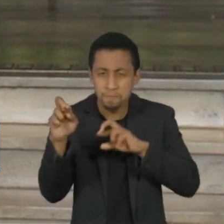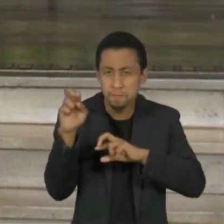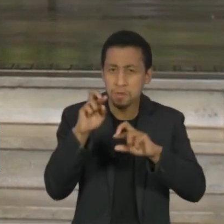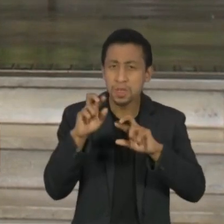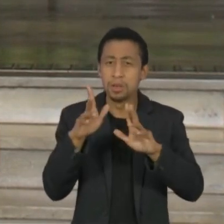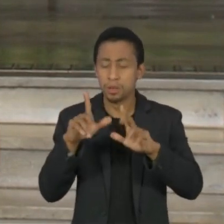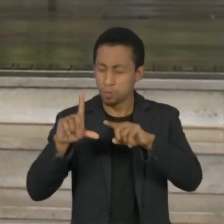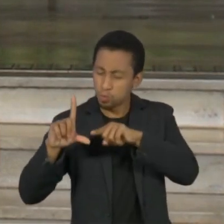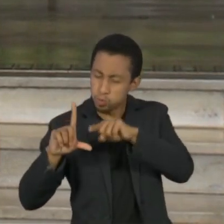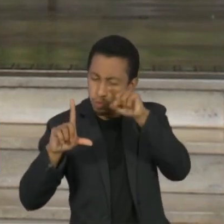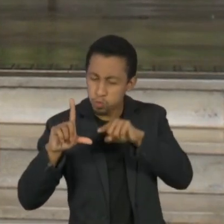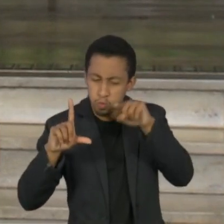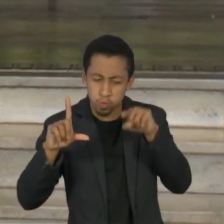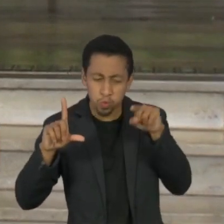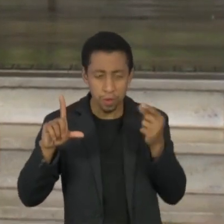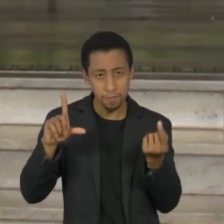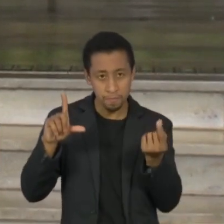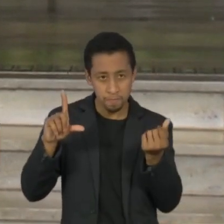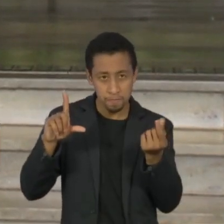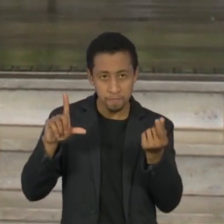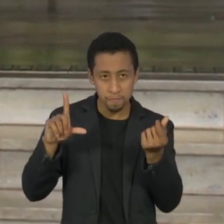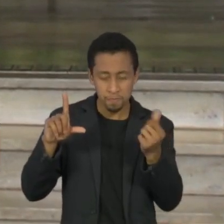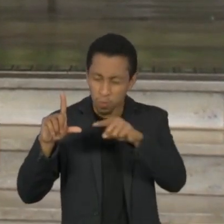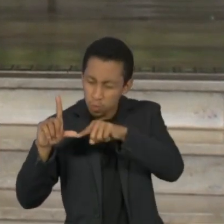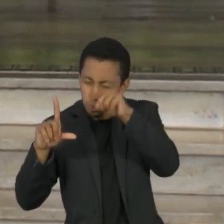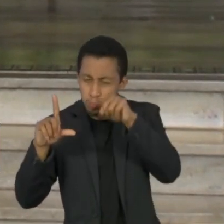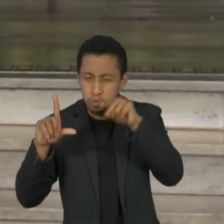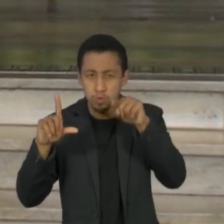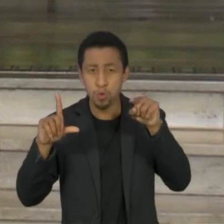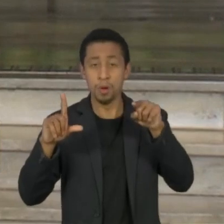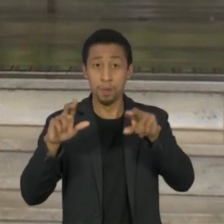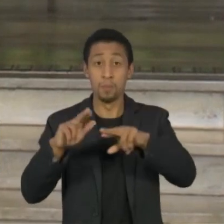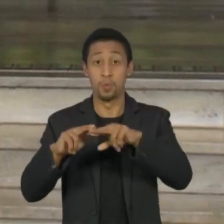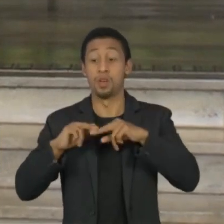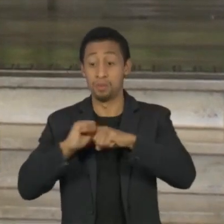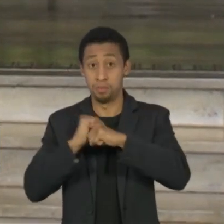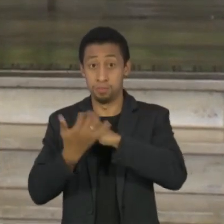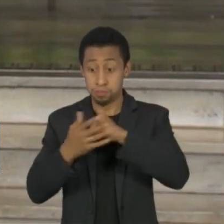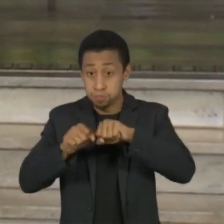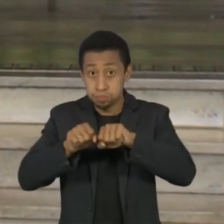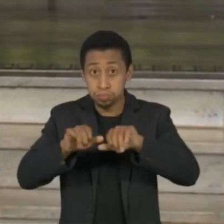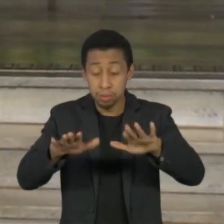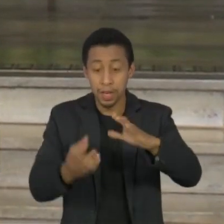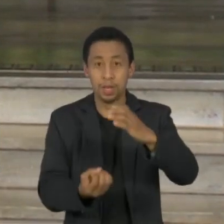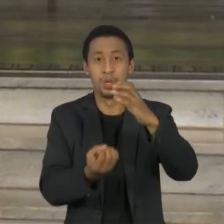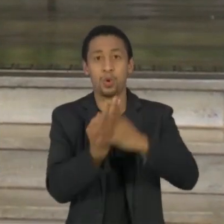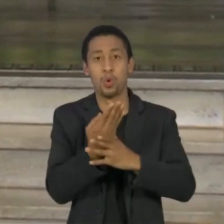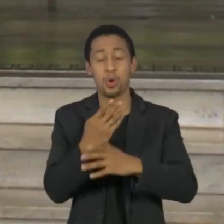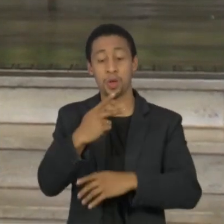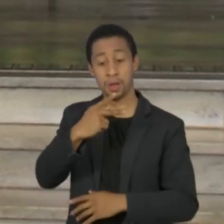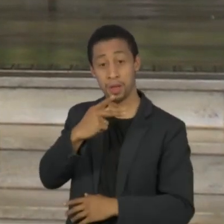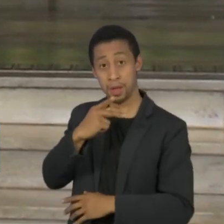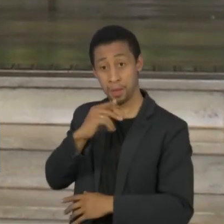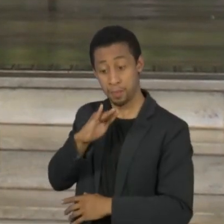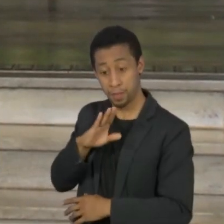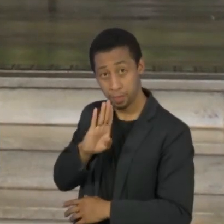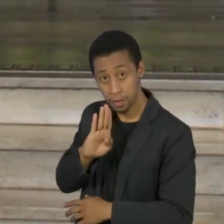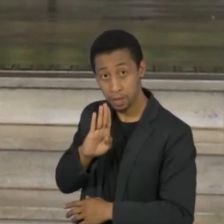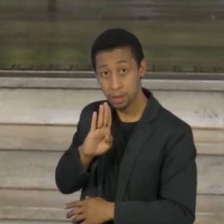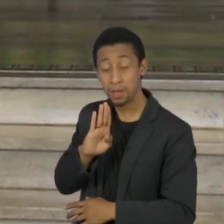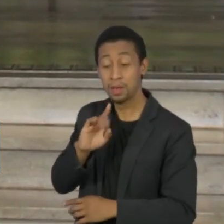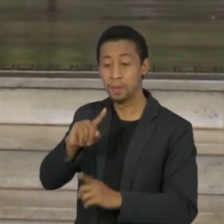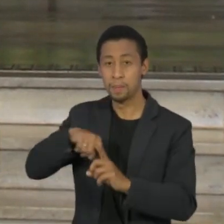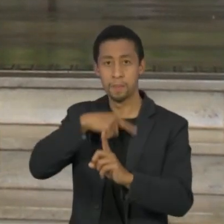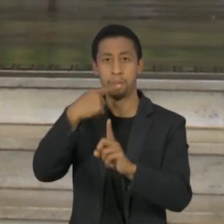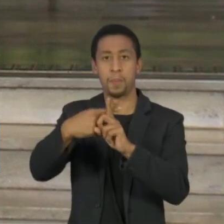oscilações econômicas provocadas pela pandemia, foi criado o PIB mais 30, com o extraordinário